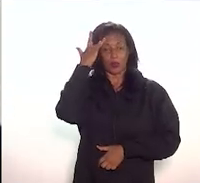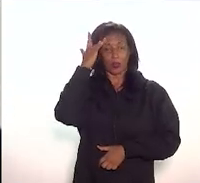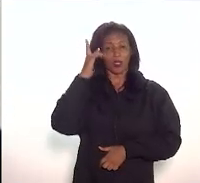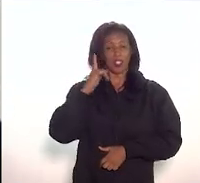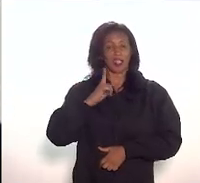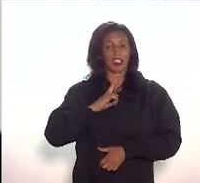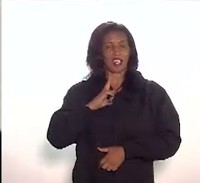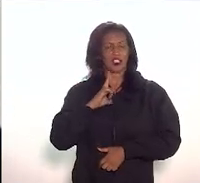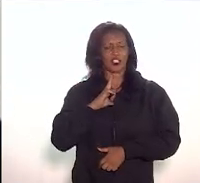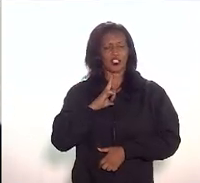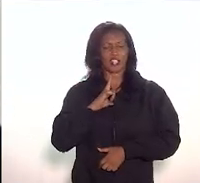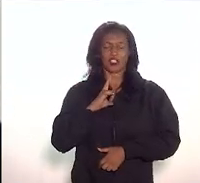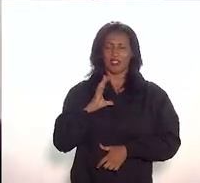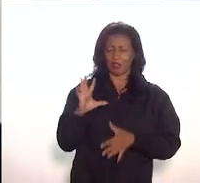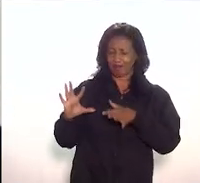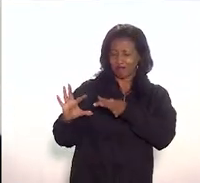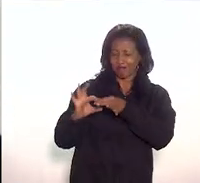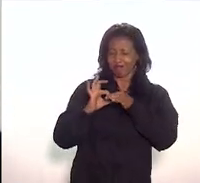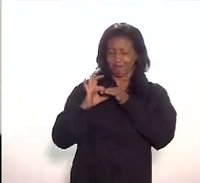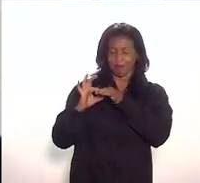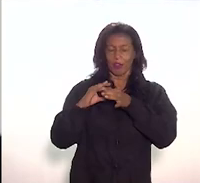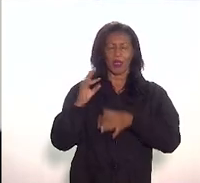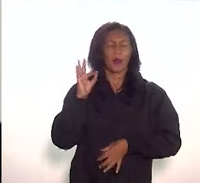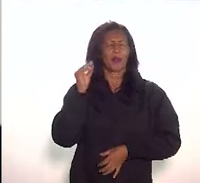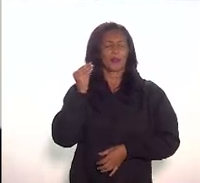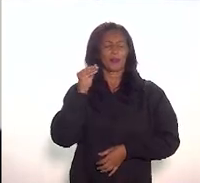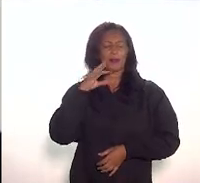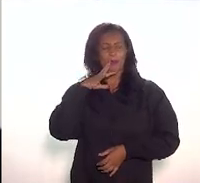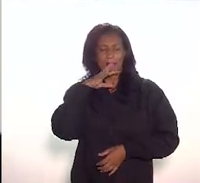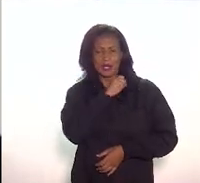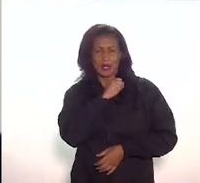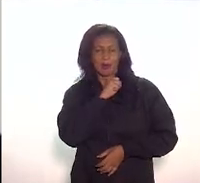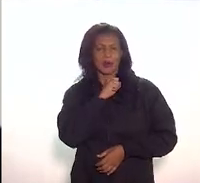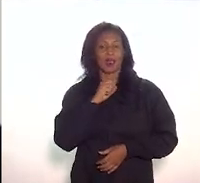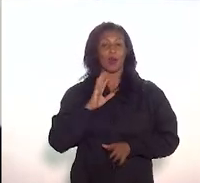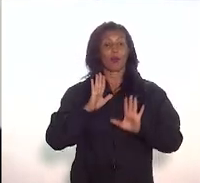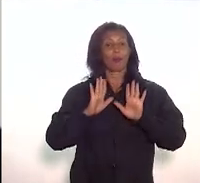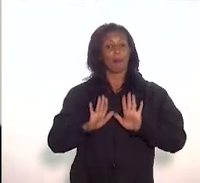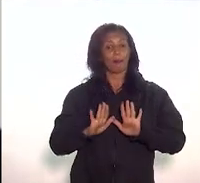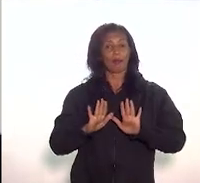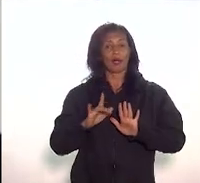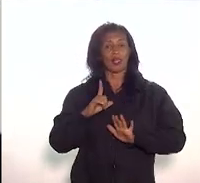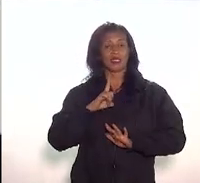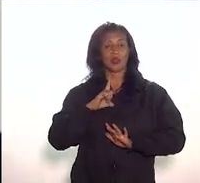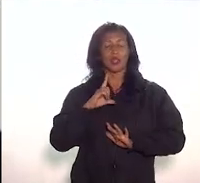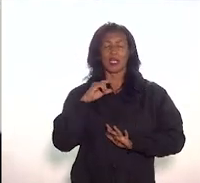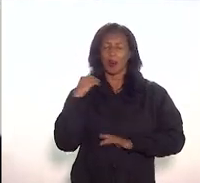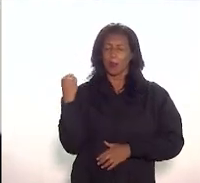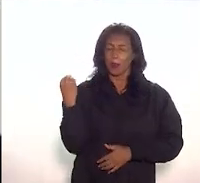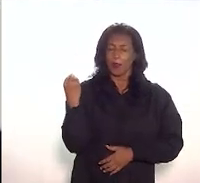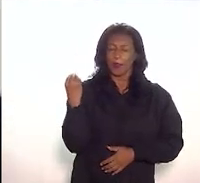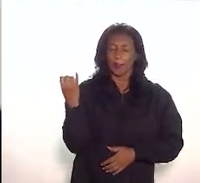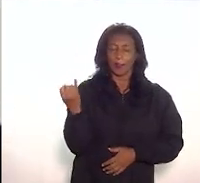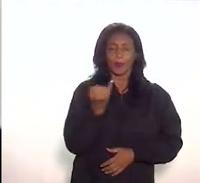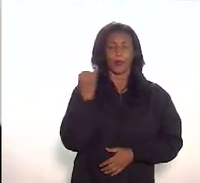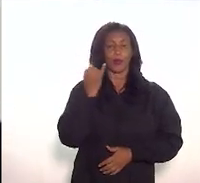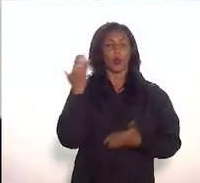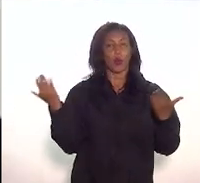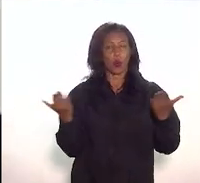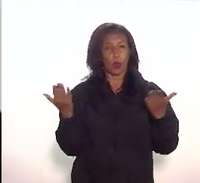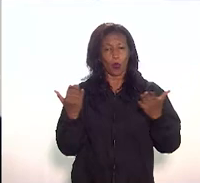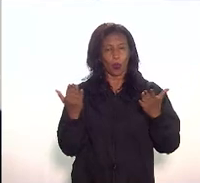enlace, de percepções, mas o que eu queria botar muito ressaltado e aí